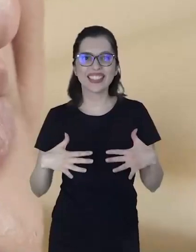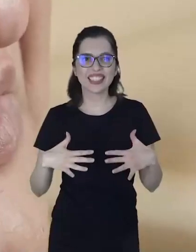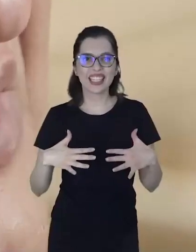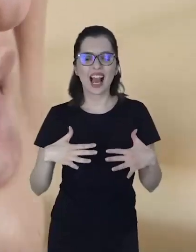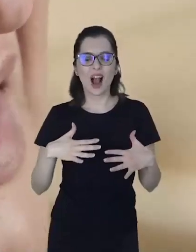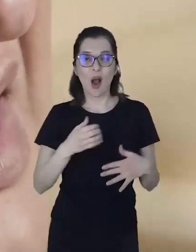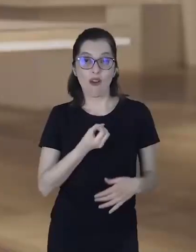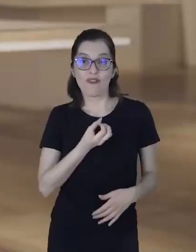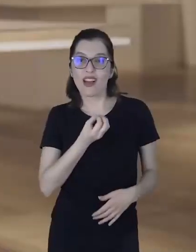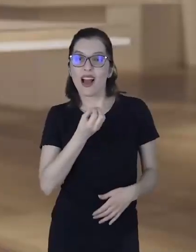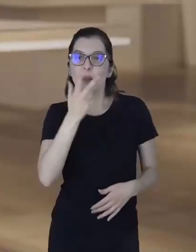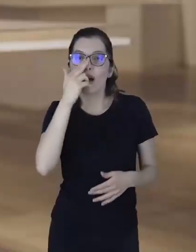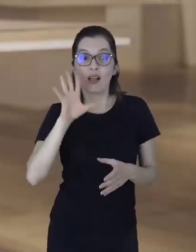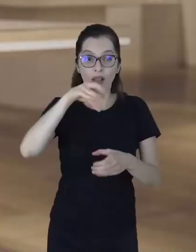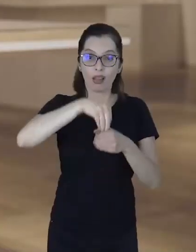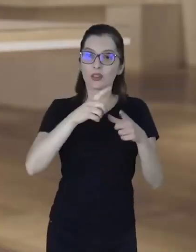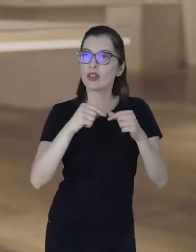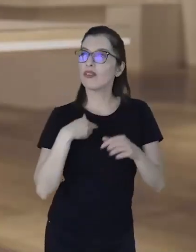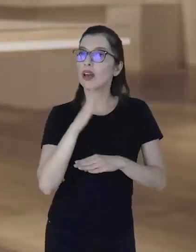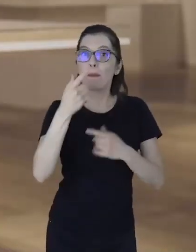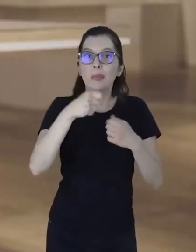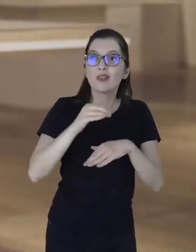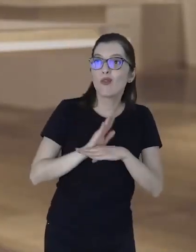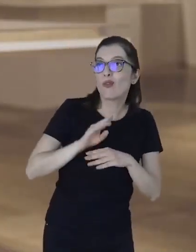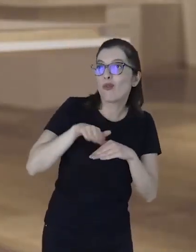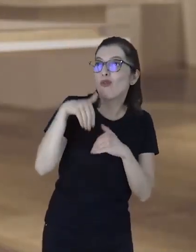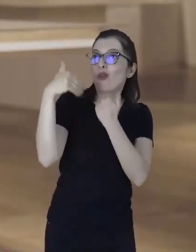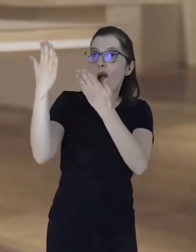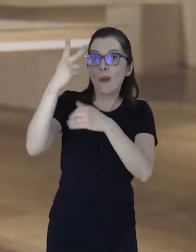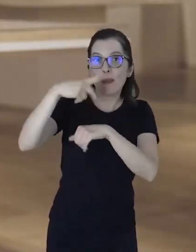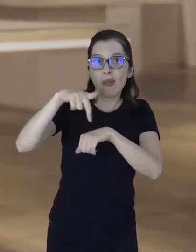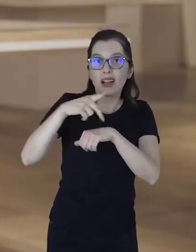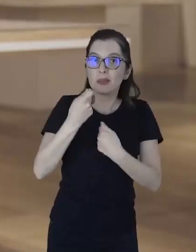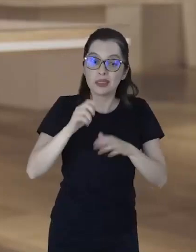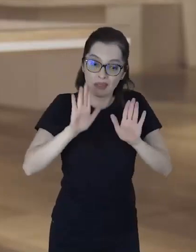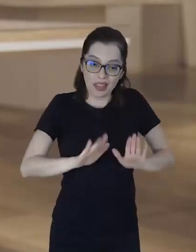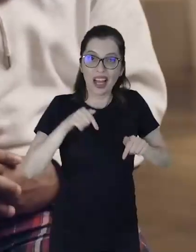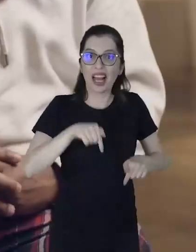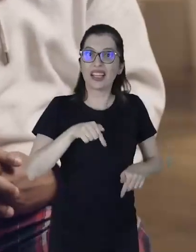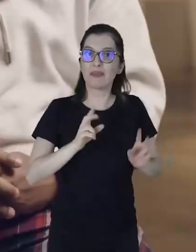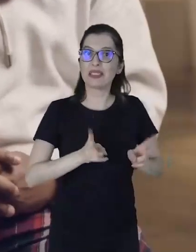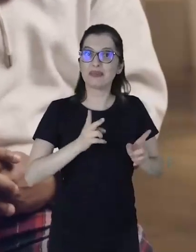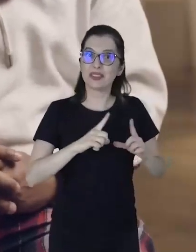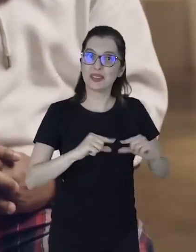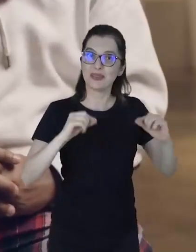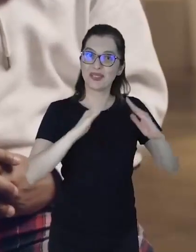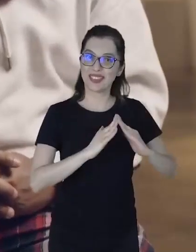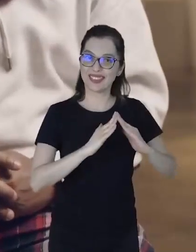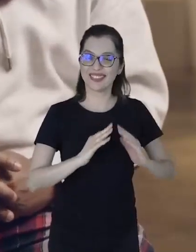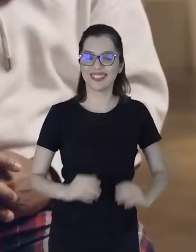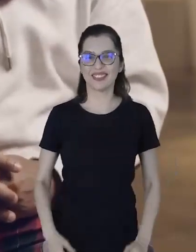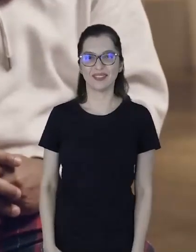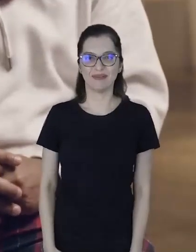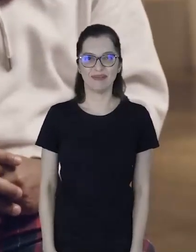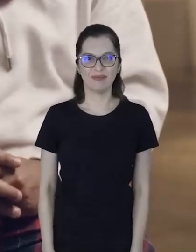com... Usa óculos escuros. Essa viagem que a gente faz até o Japão sem sair de São Paulo. Nayara Rodrigues, poetisa, atriz e